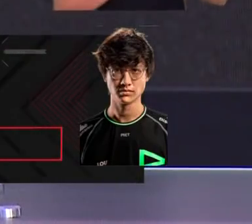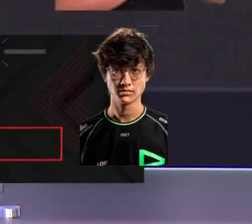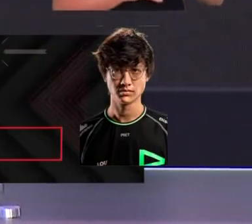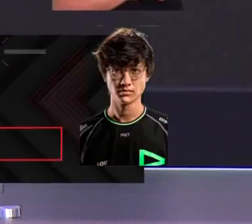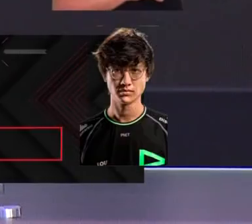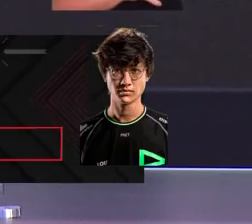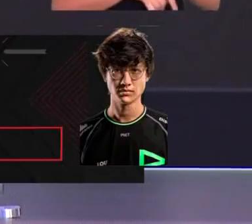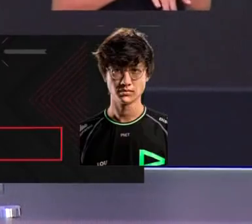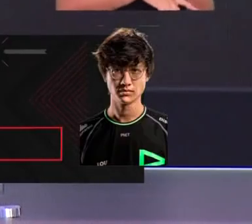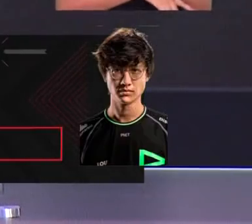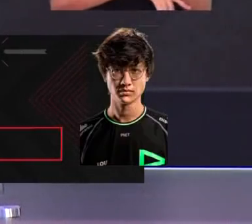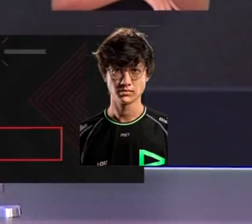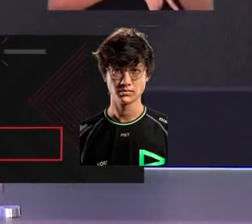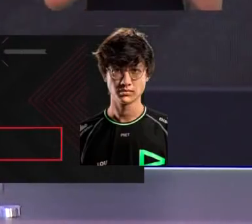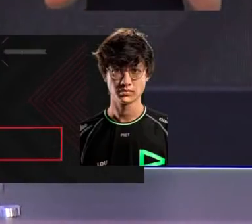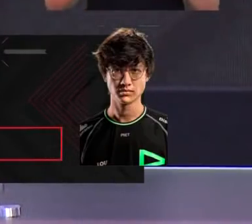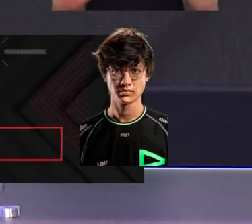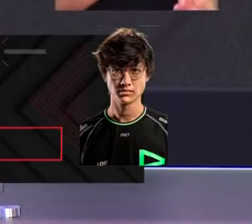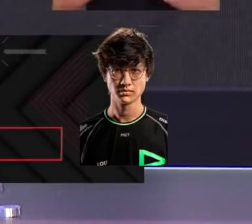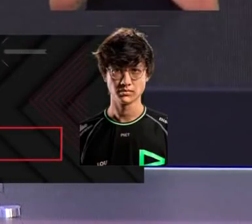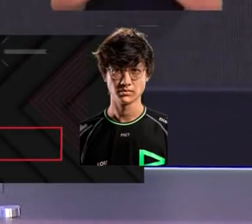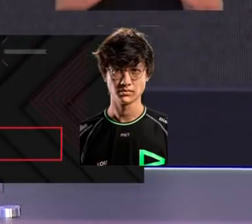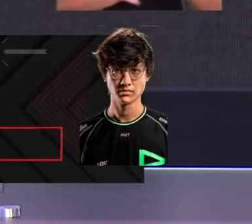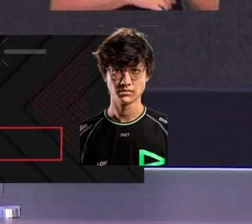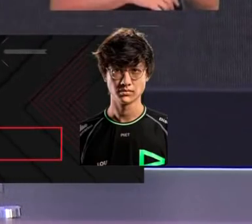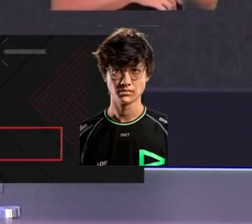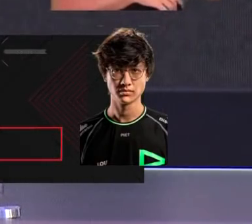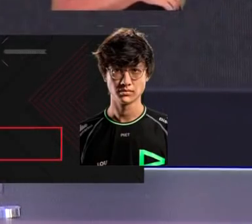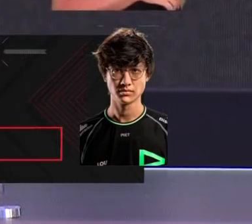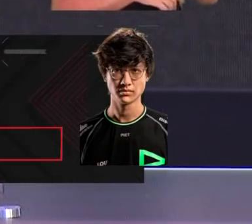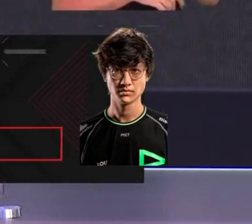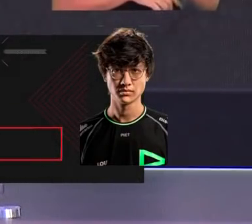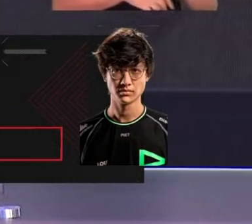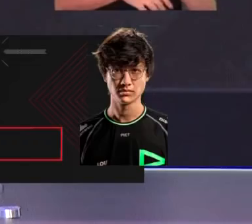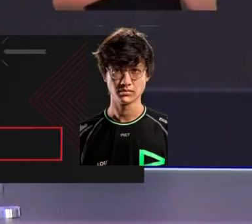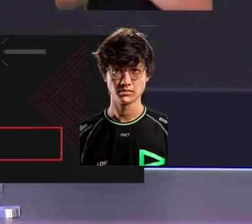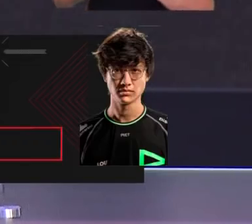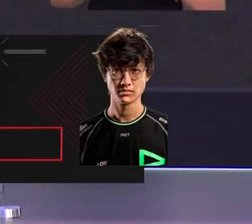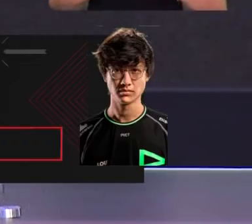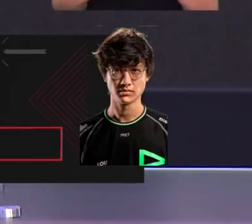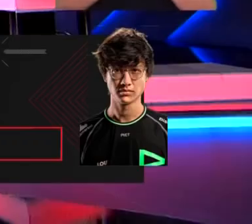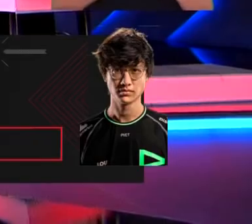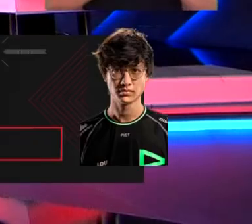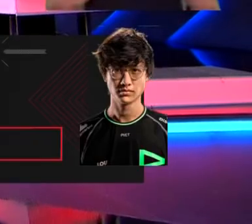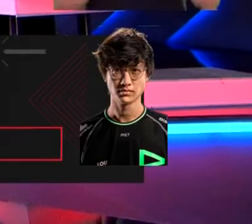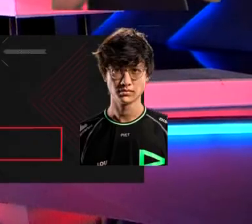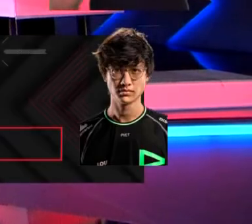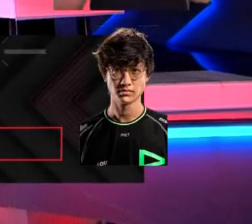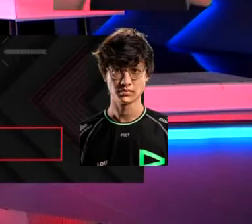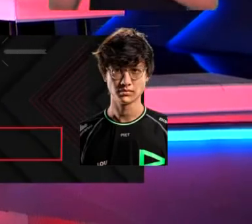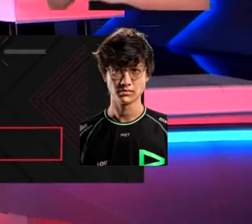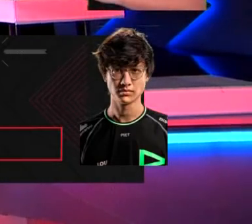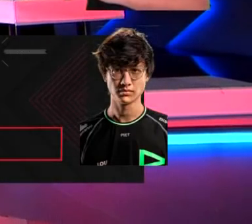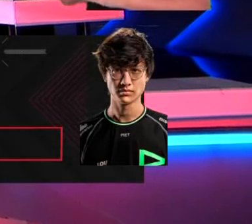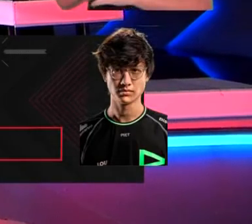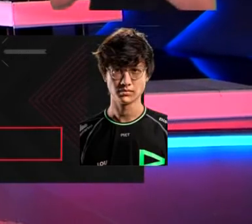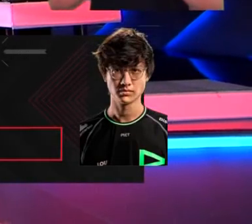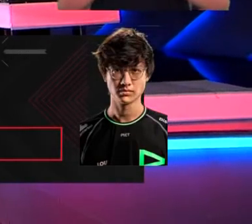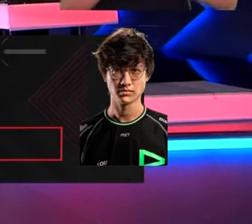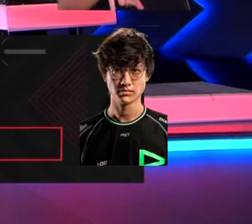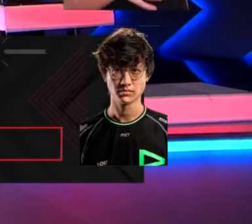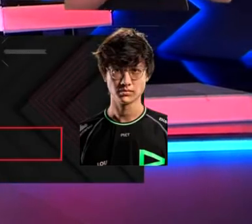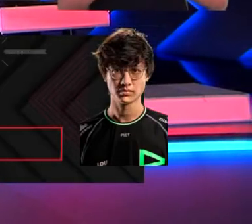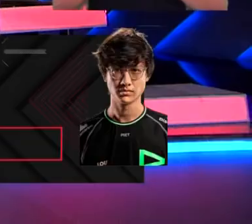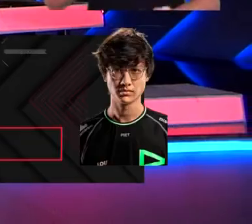botado o Trand que tava a Jungle no top pra levar as torres e puxar o quebra-cascos e começar ali pô teria sido muito